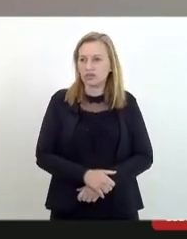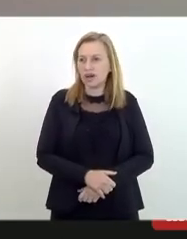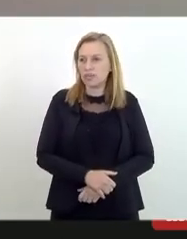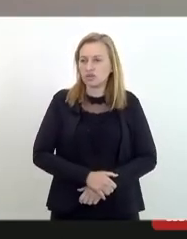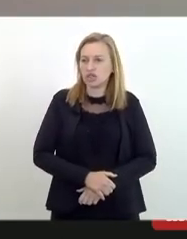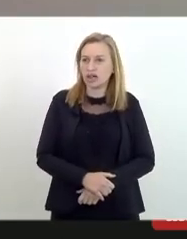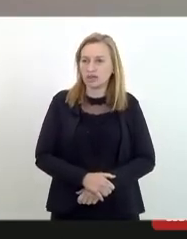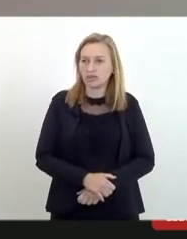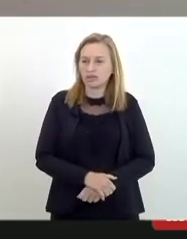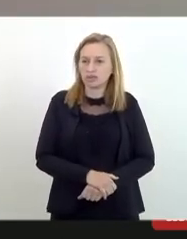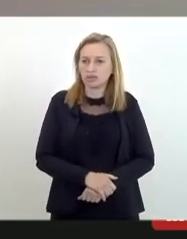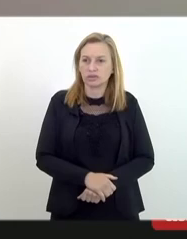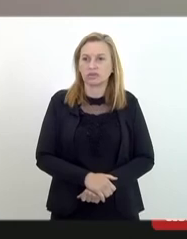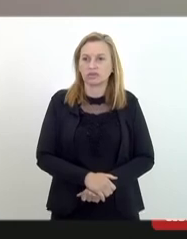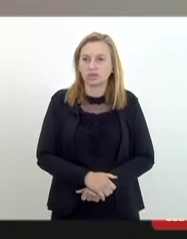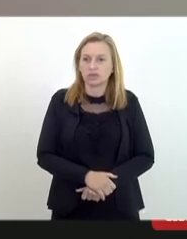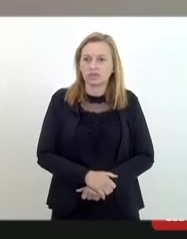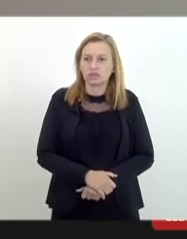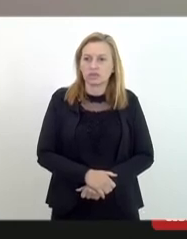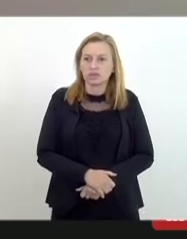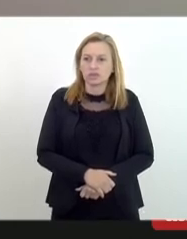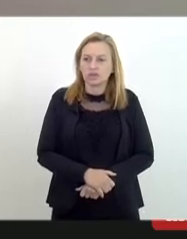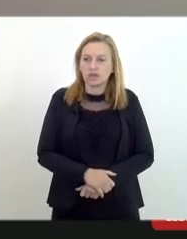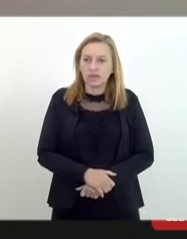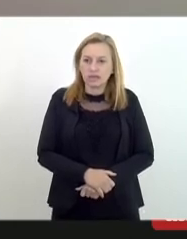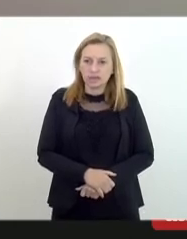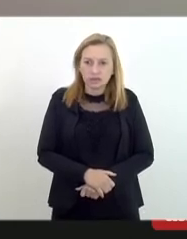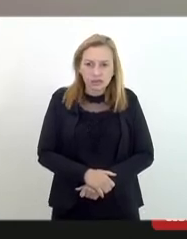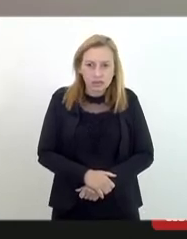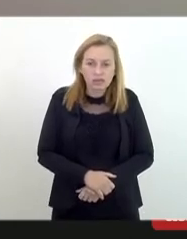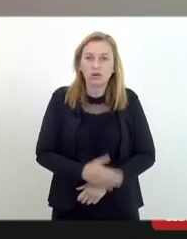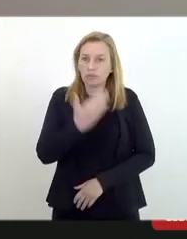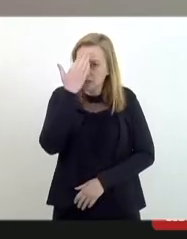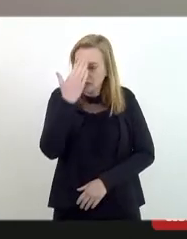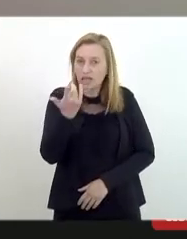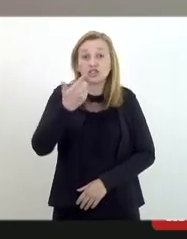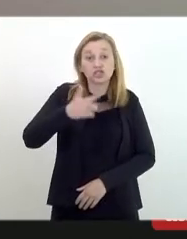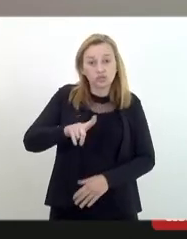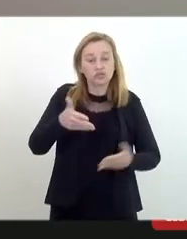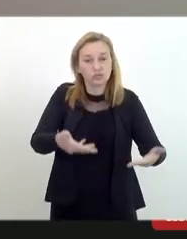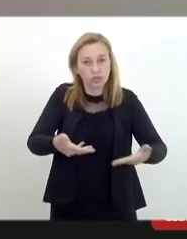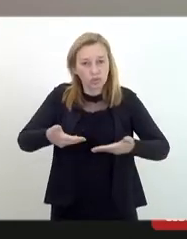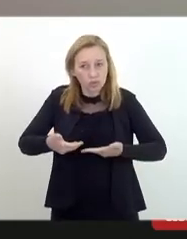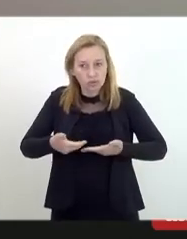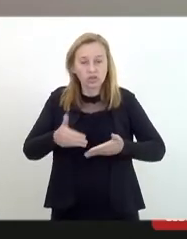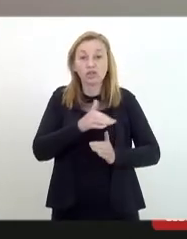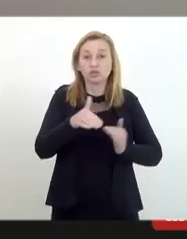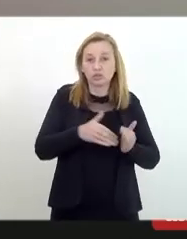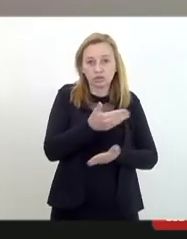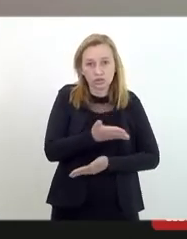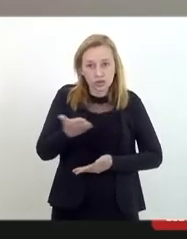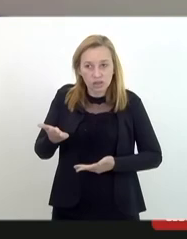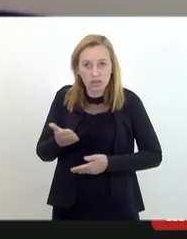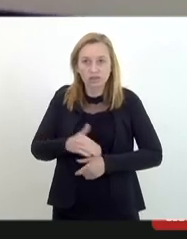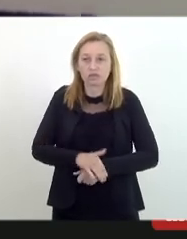favor para as suas considerações finais mais uma vez muito obrigado pelo convite a todos e a todas